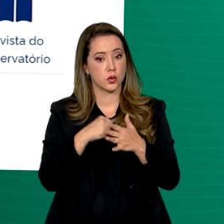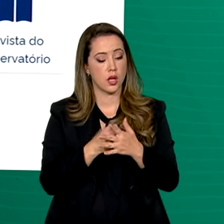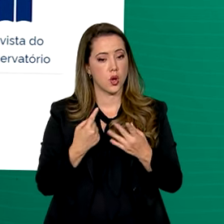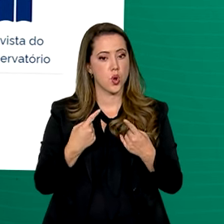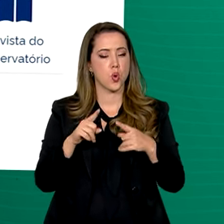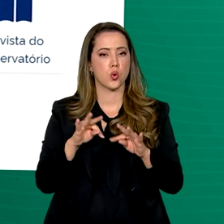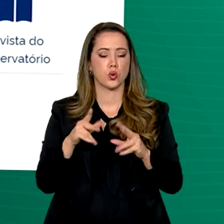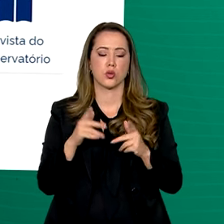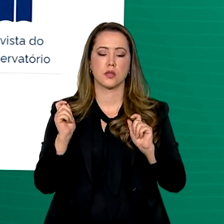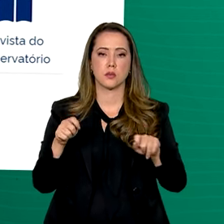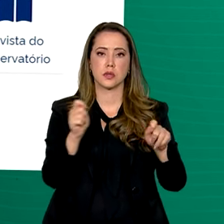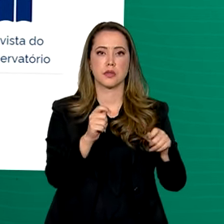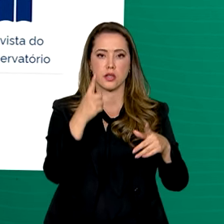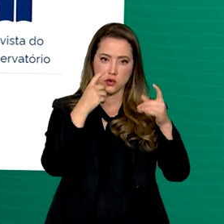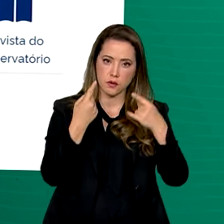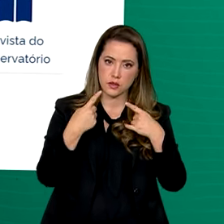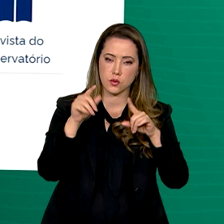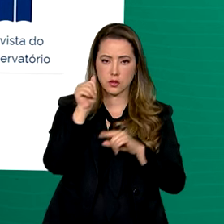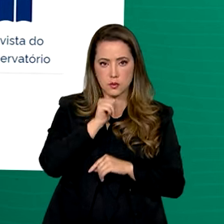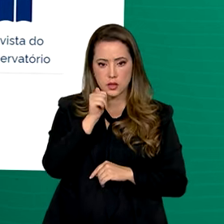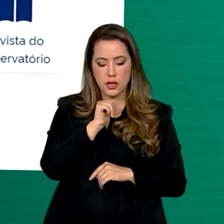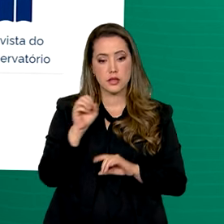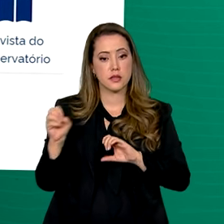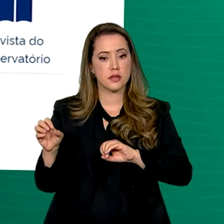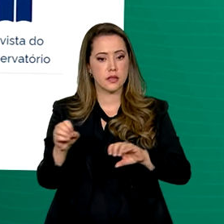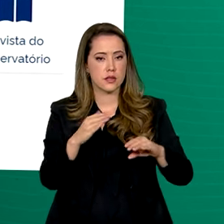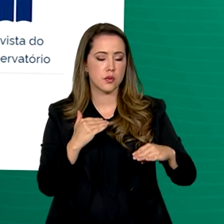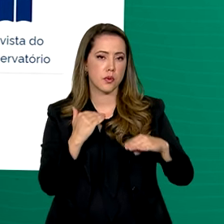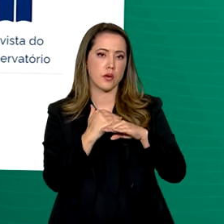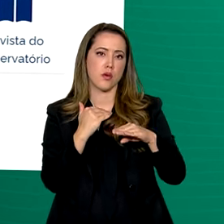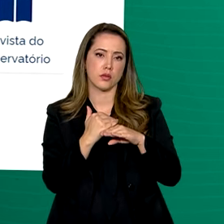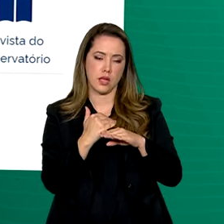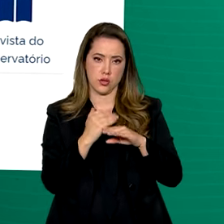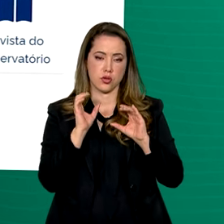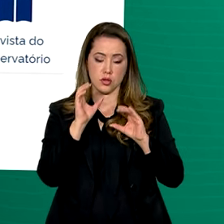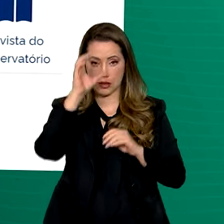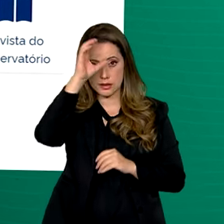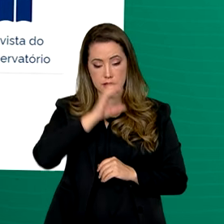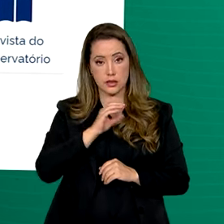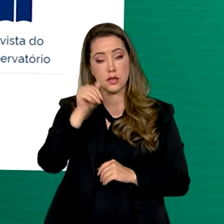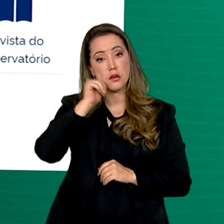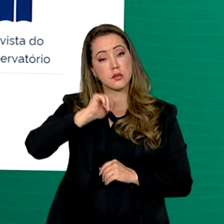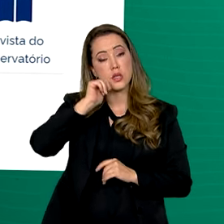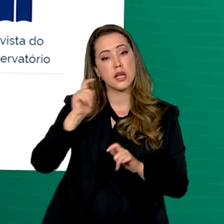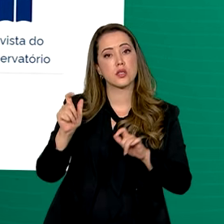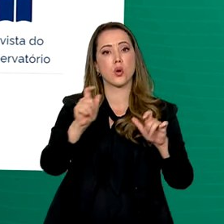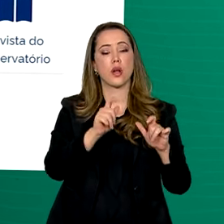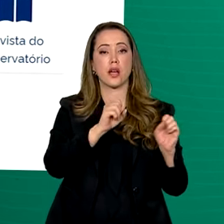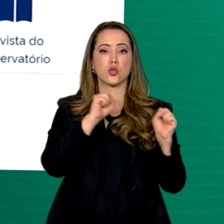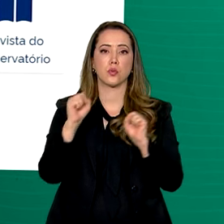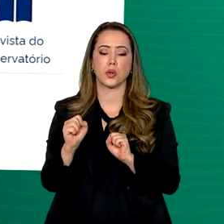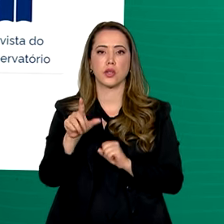todas as formas de violência contra as mulheres, educação para a igualdade e cidadania e mulheres em espaço de poder